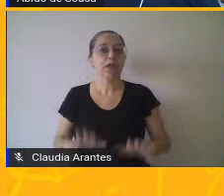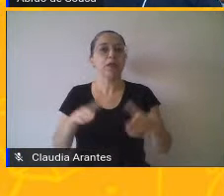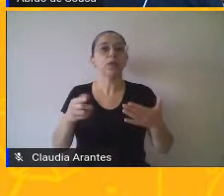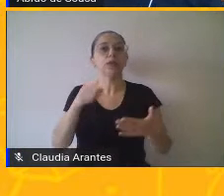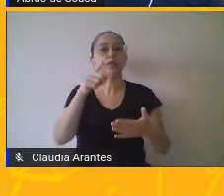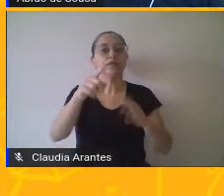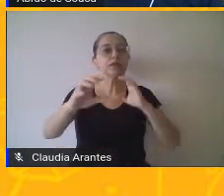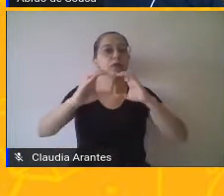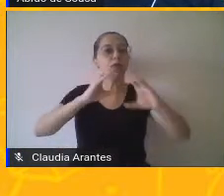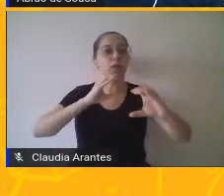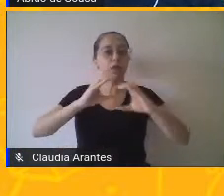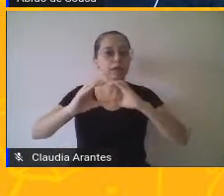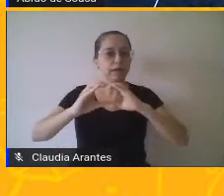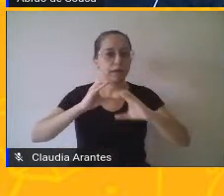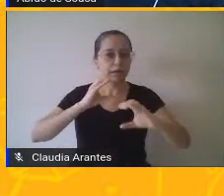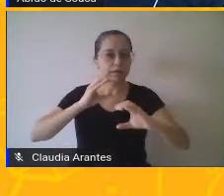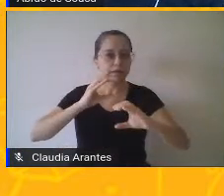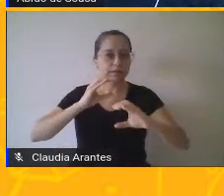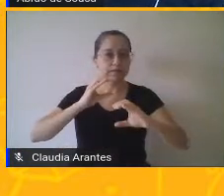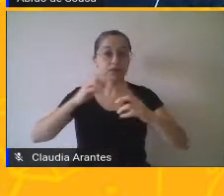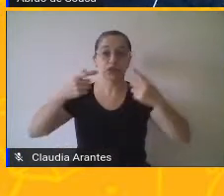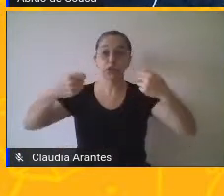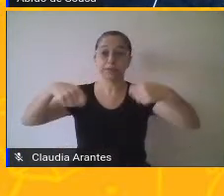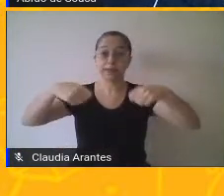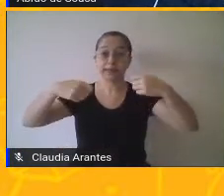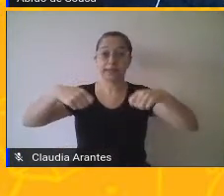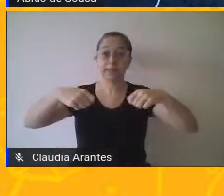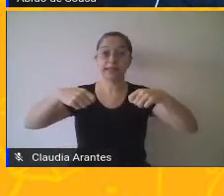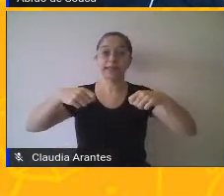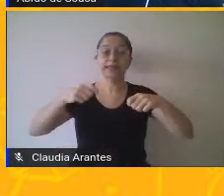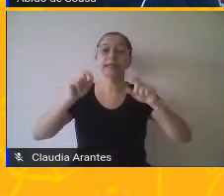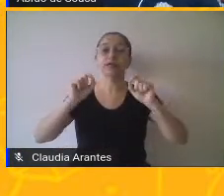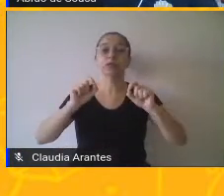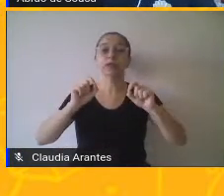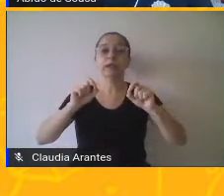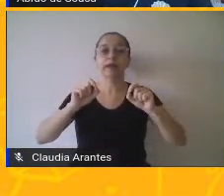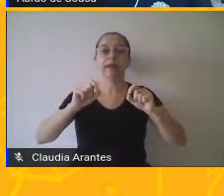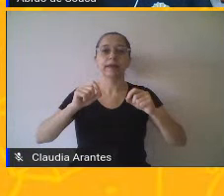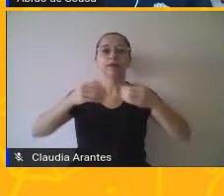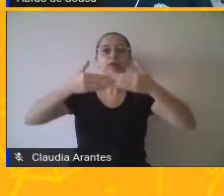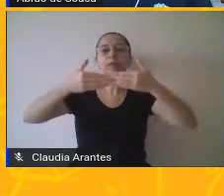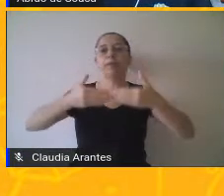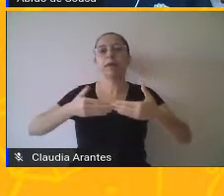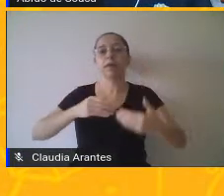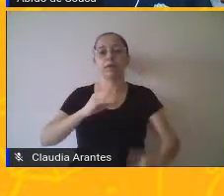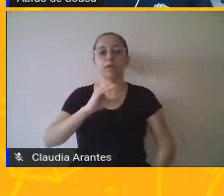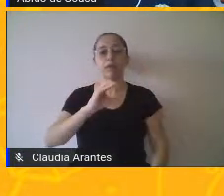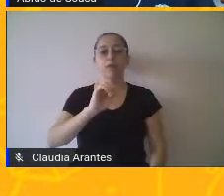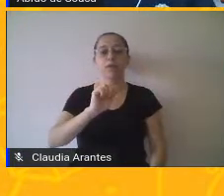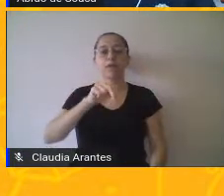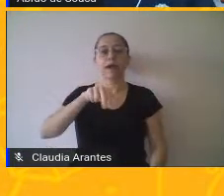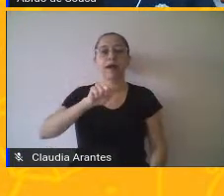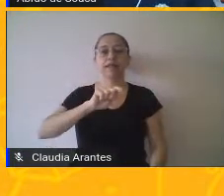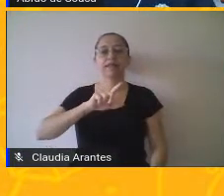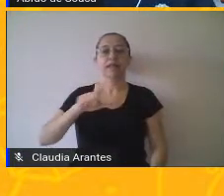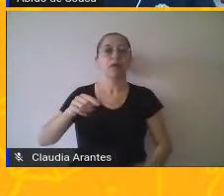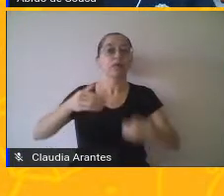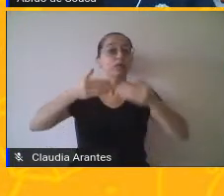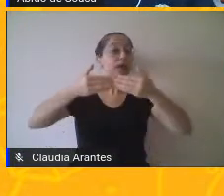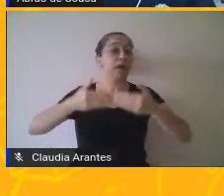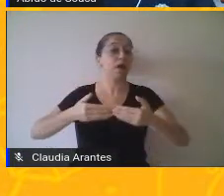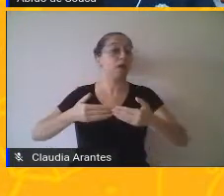a gente precisa de um canal. Um canal. Sem esse canal, a comunicação